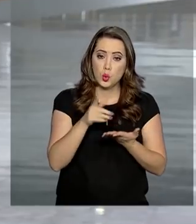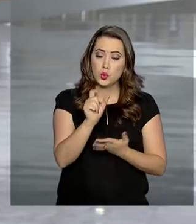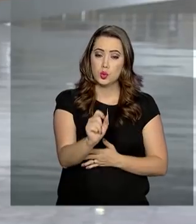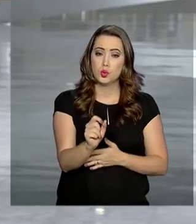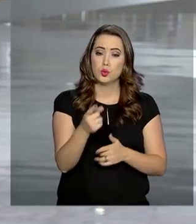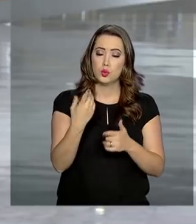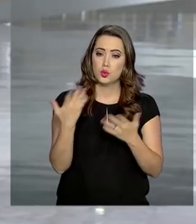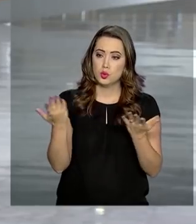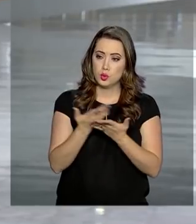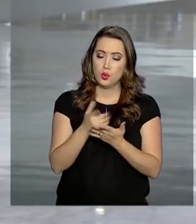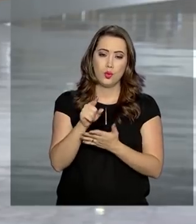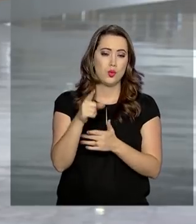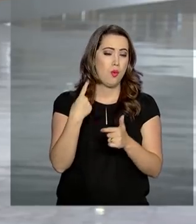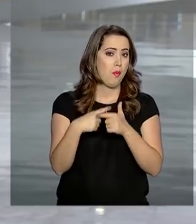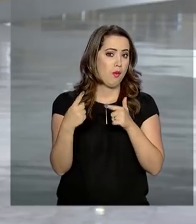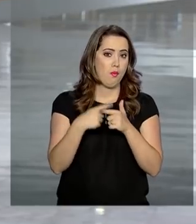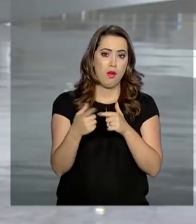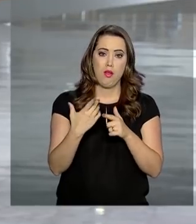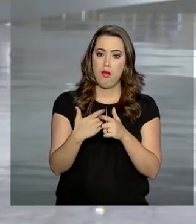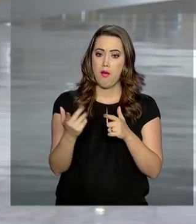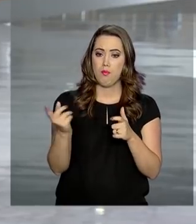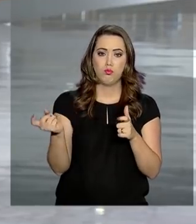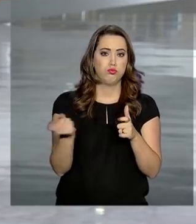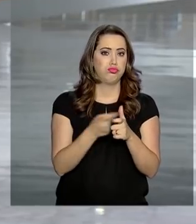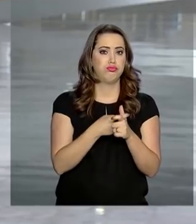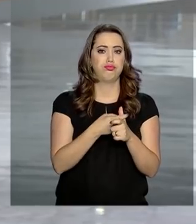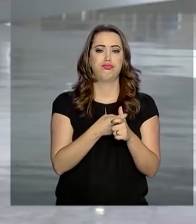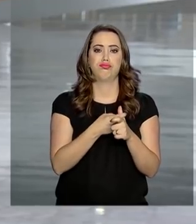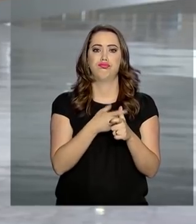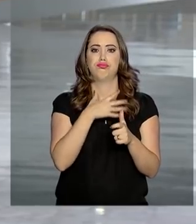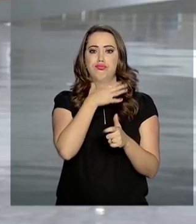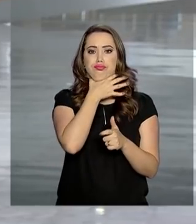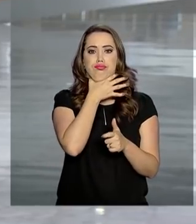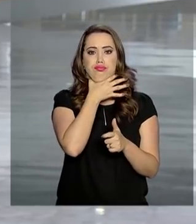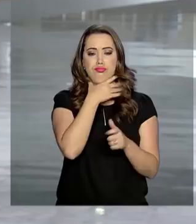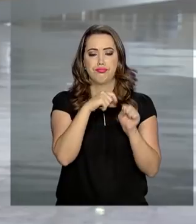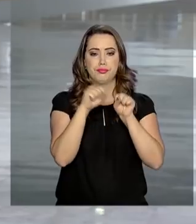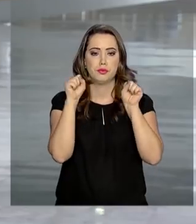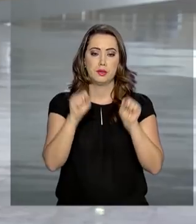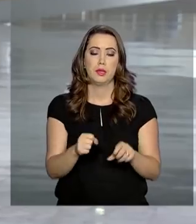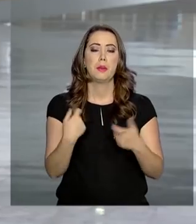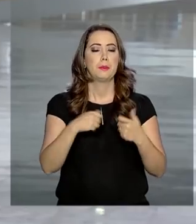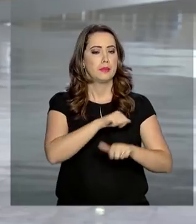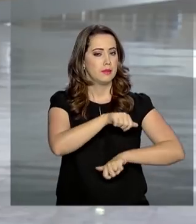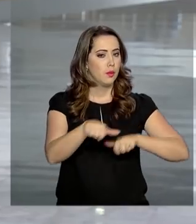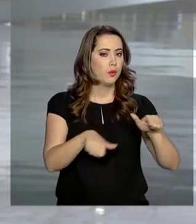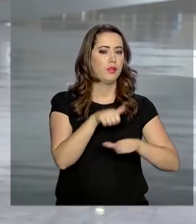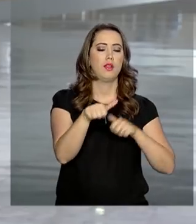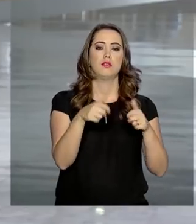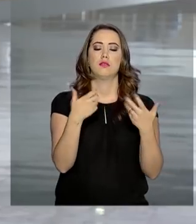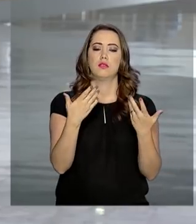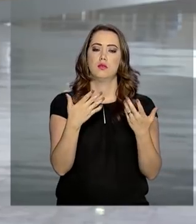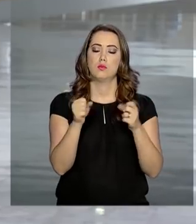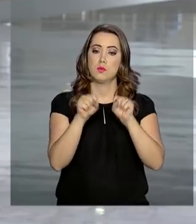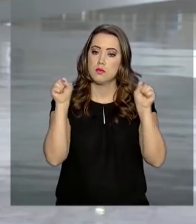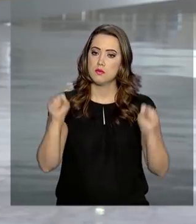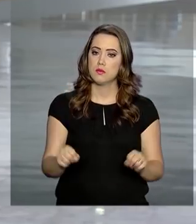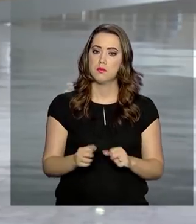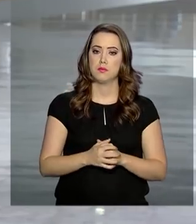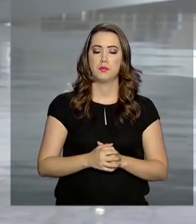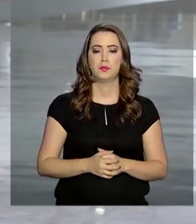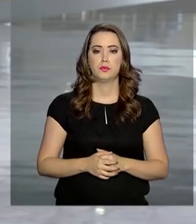sistema atual, está à beira de um colapso financeiro. Daí a importância de se reformar, de mudar esse sistema.